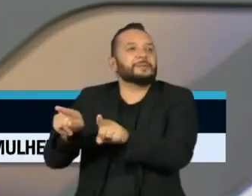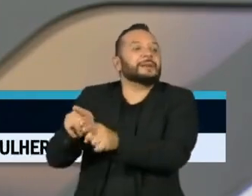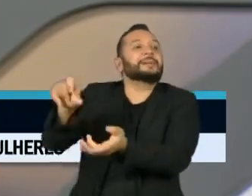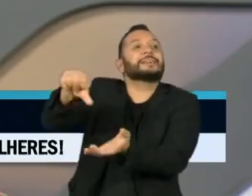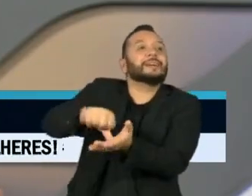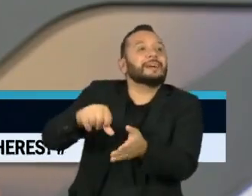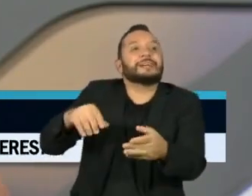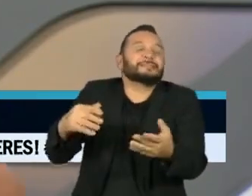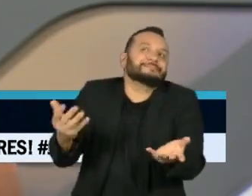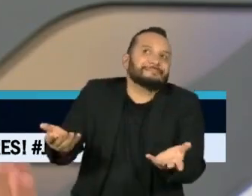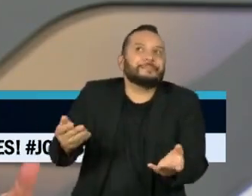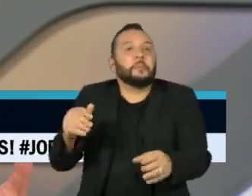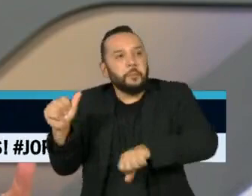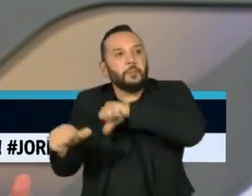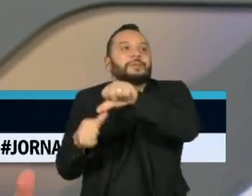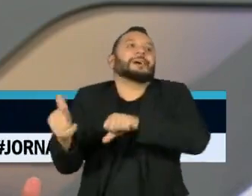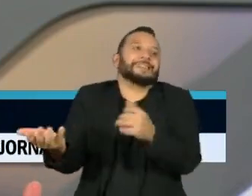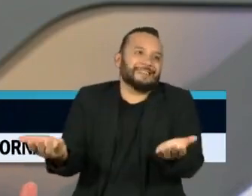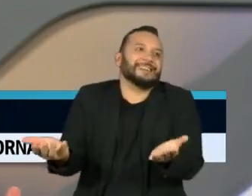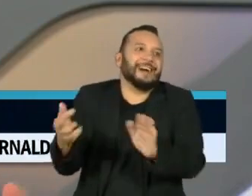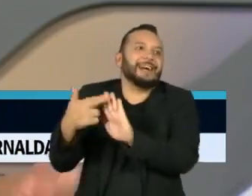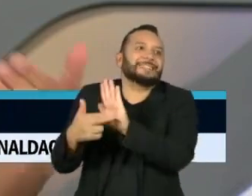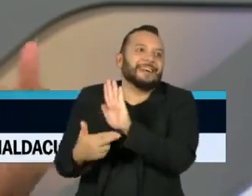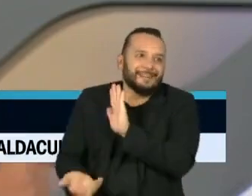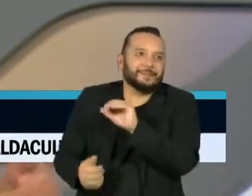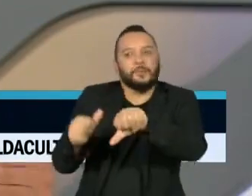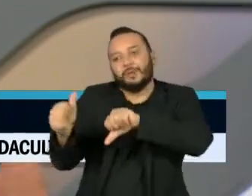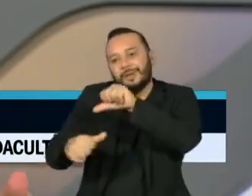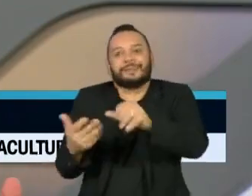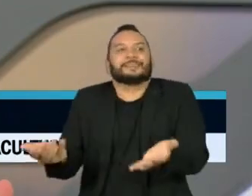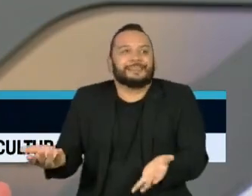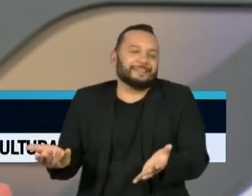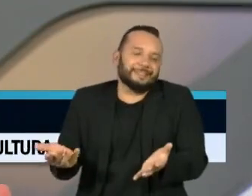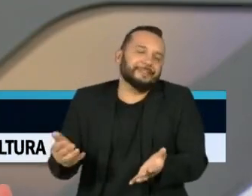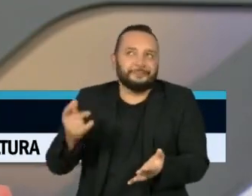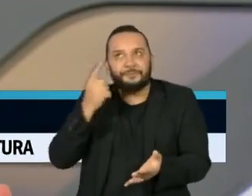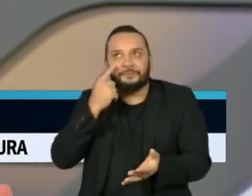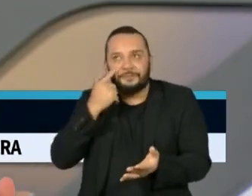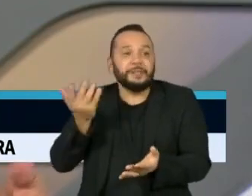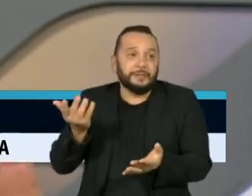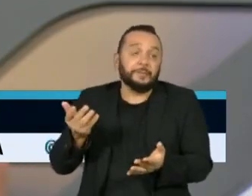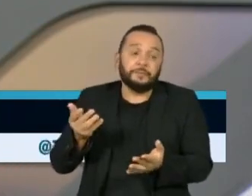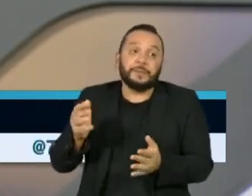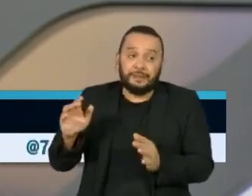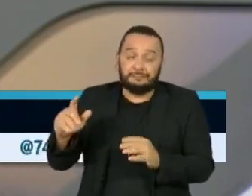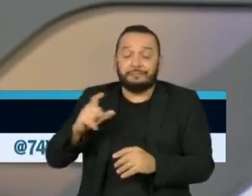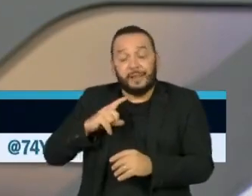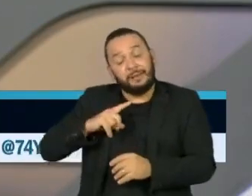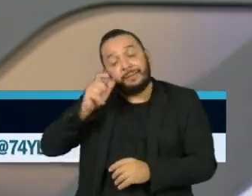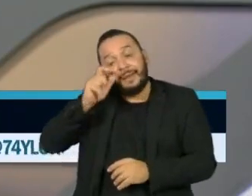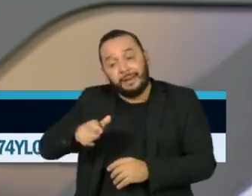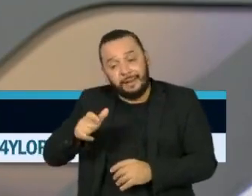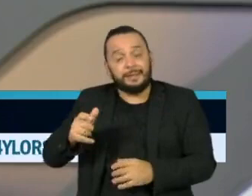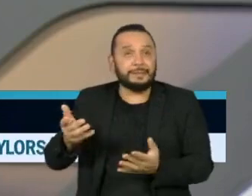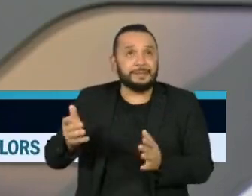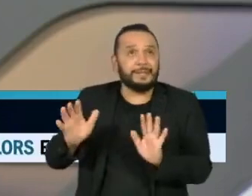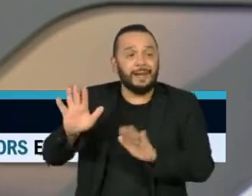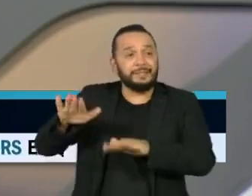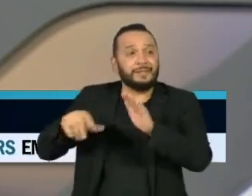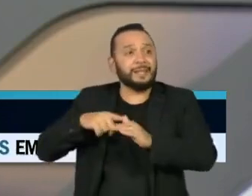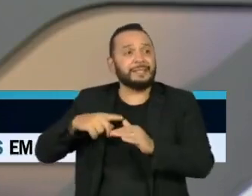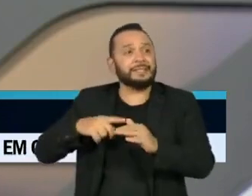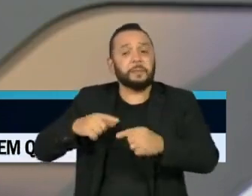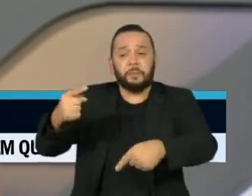de interesses, acabam se sobressaindo a questões políticas internas e a defesas até que eram